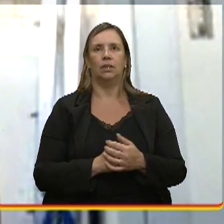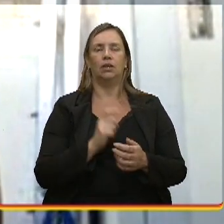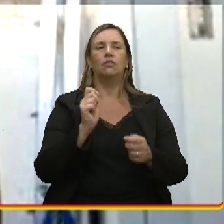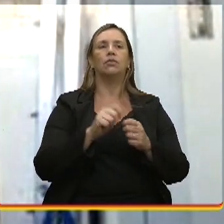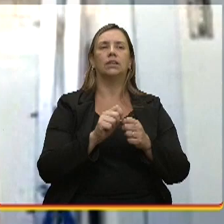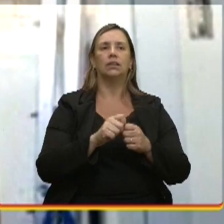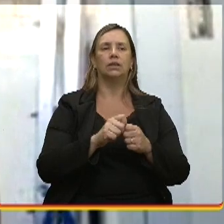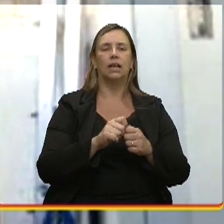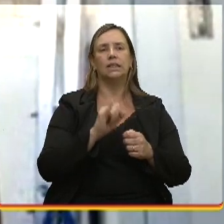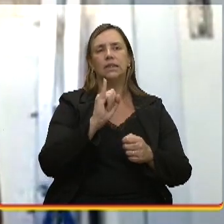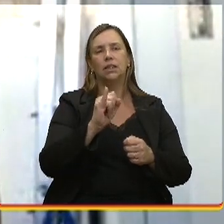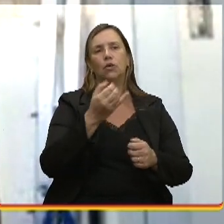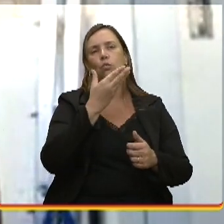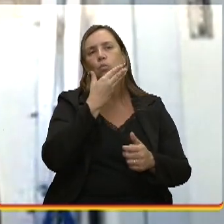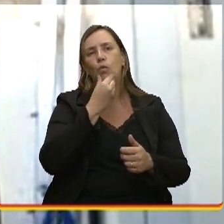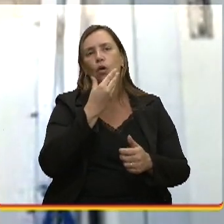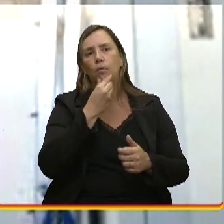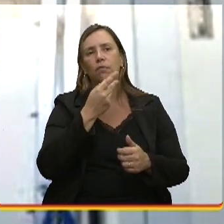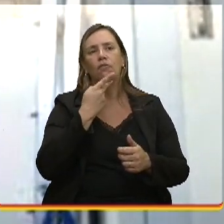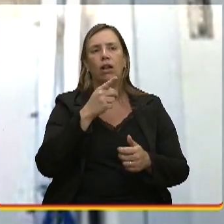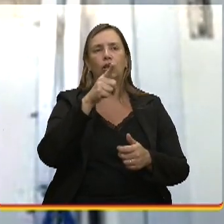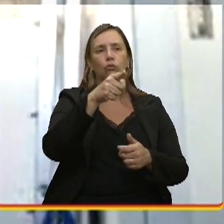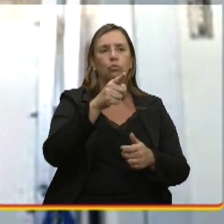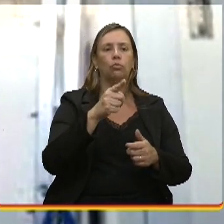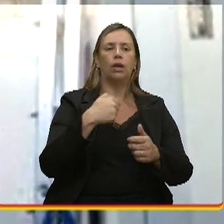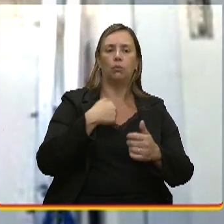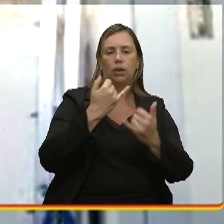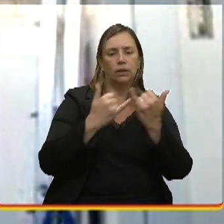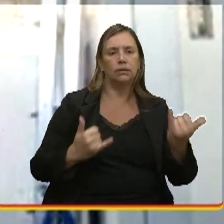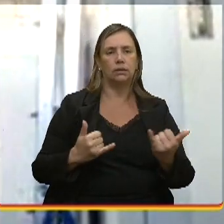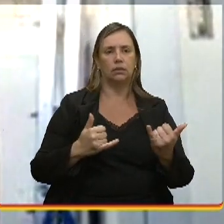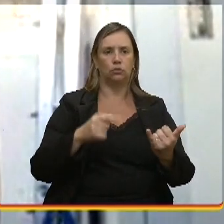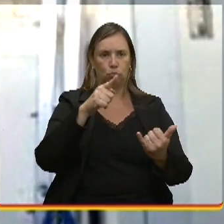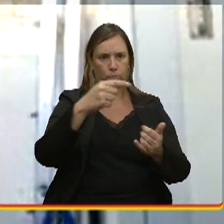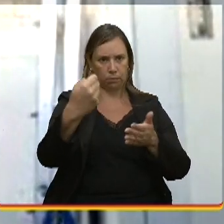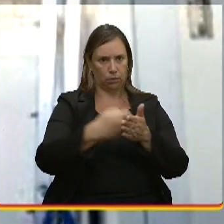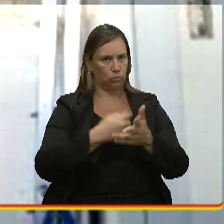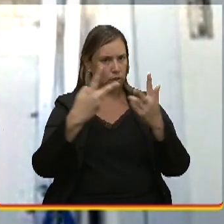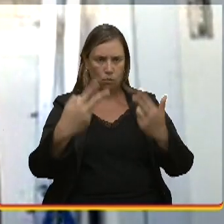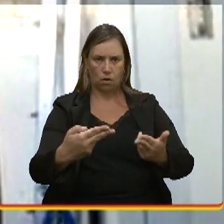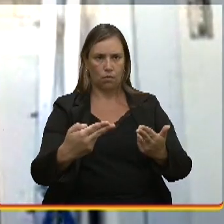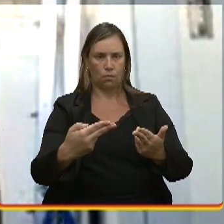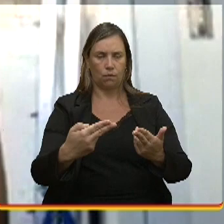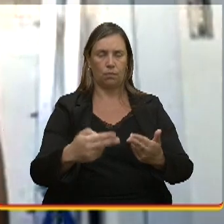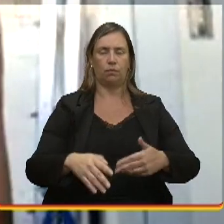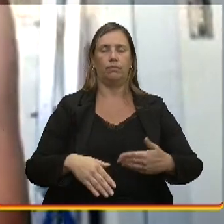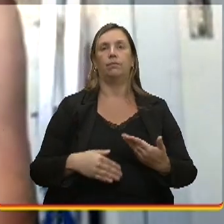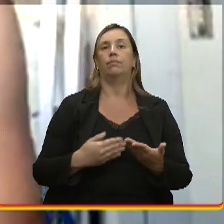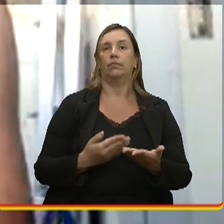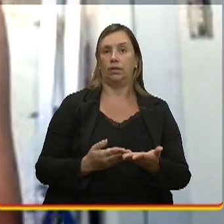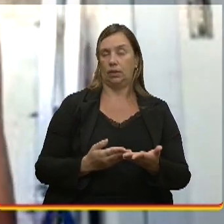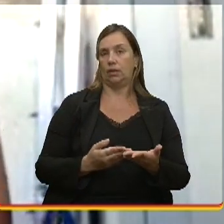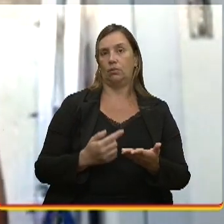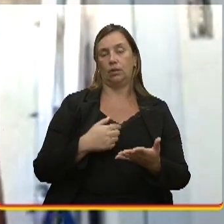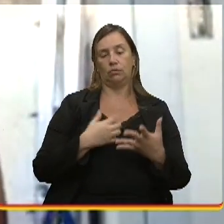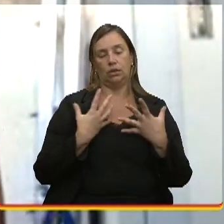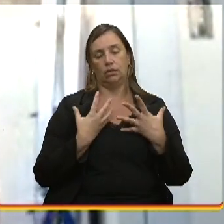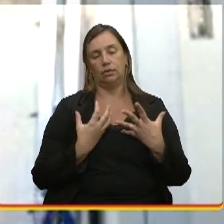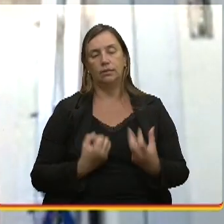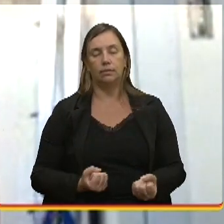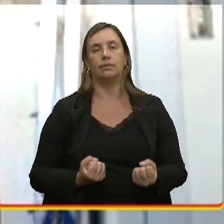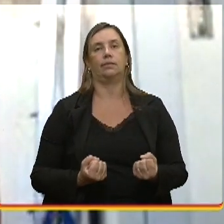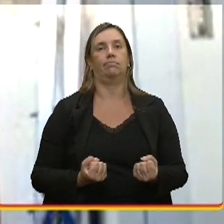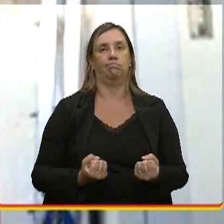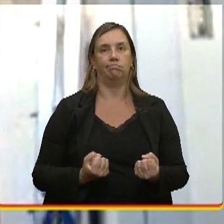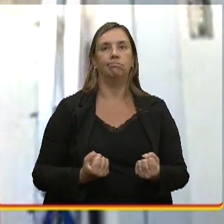um homem te dizendo que é eletricista, tu faria essa mesma pergunta? Né? Então, eu acho que isso é uma coisa que me cansa muito.